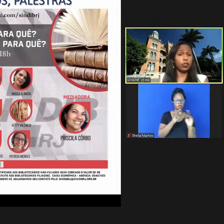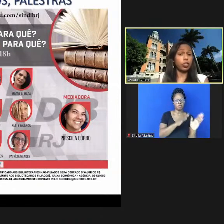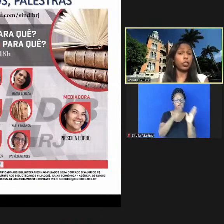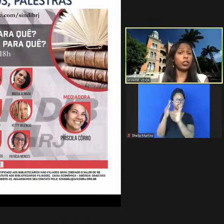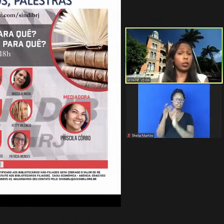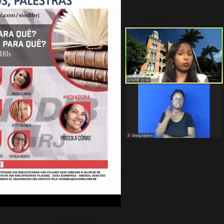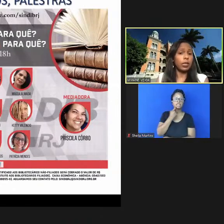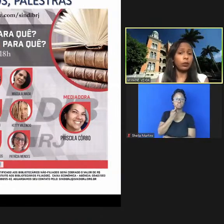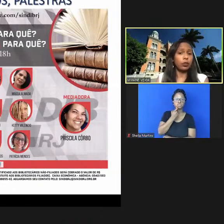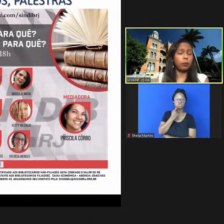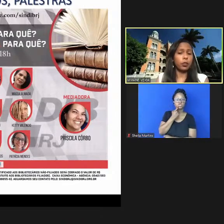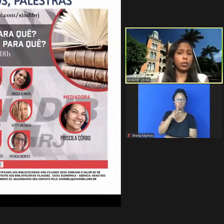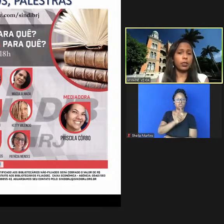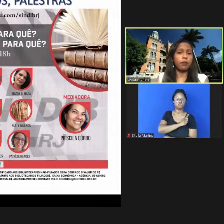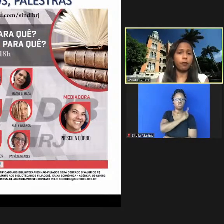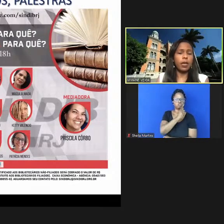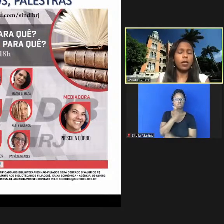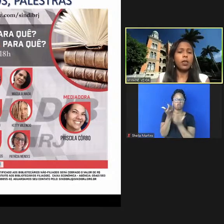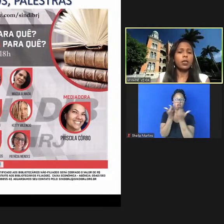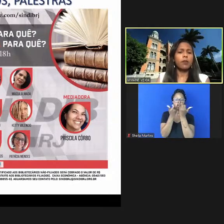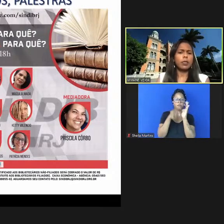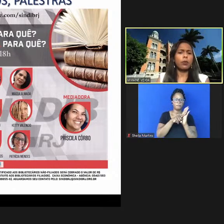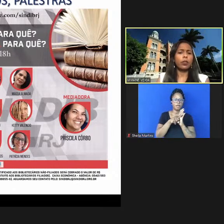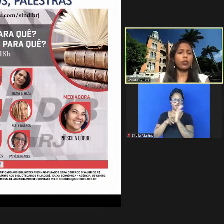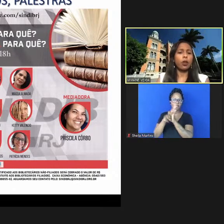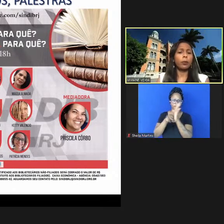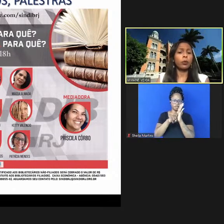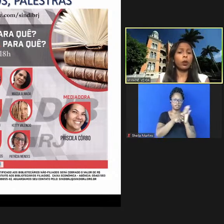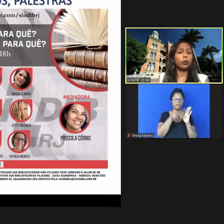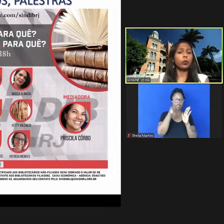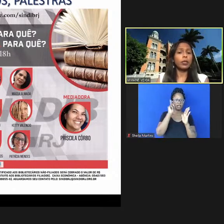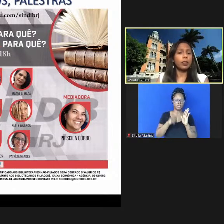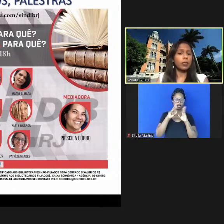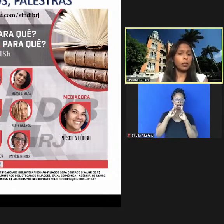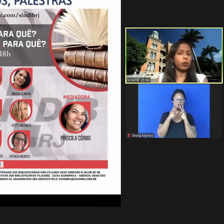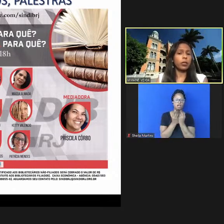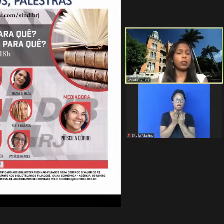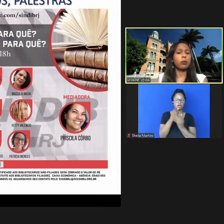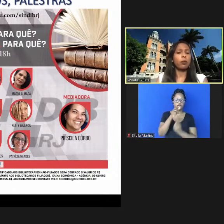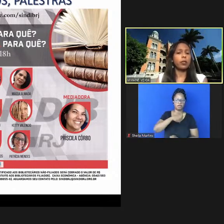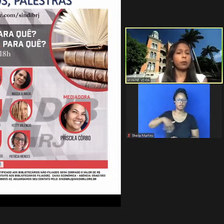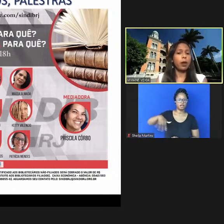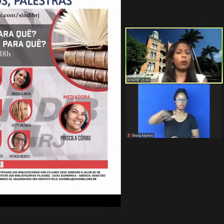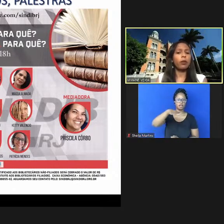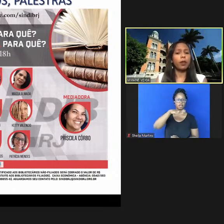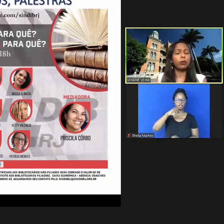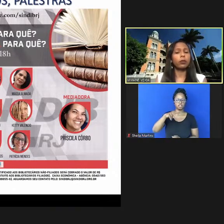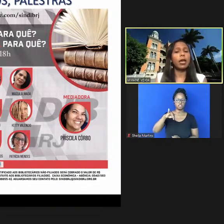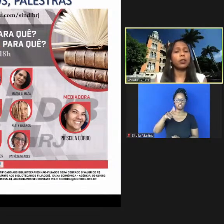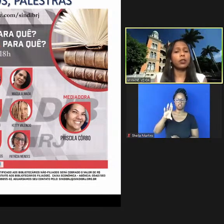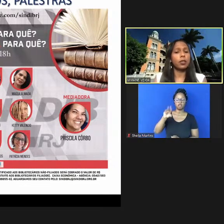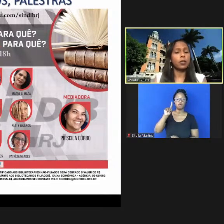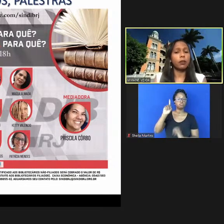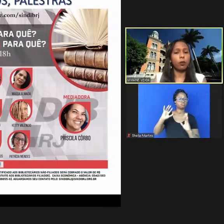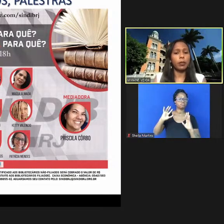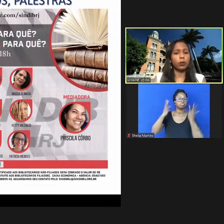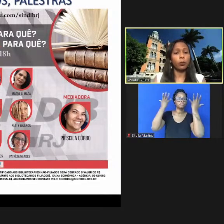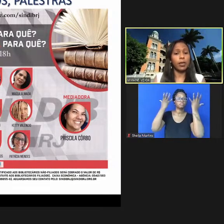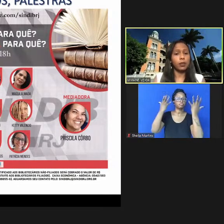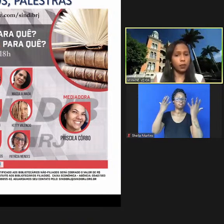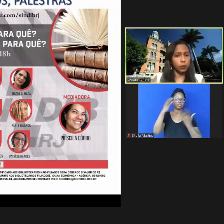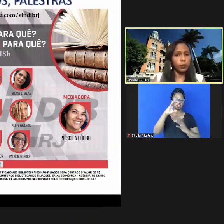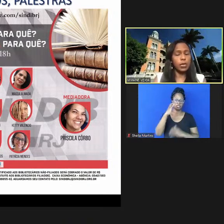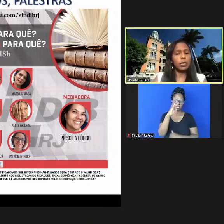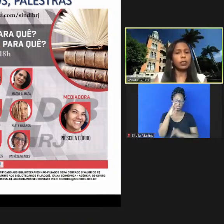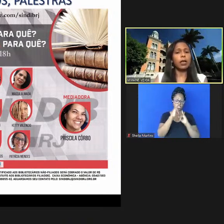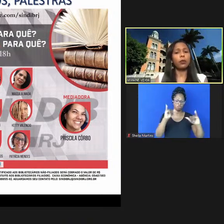-feira de gestão de dados de pesquisa-fé que vai ser um workshop no âmbito do Enansib o Enansib é o principal evento da área de ciência da informação no